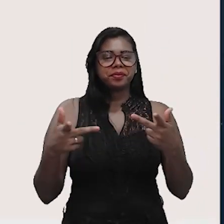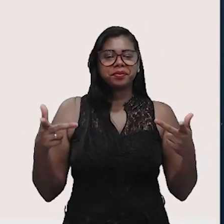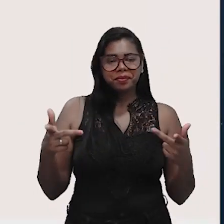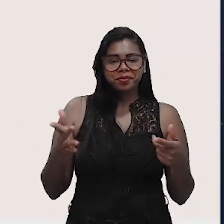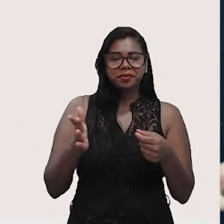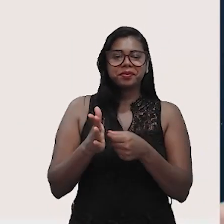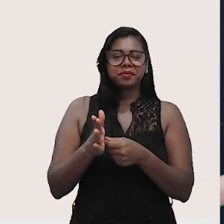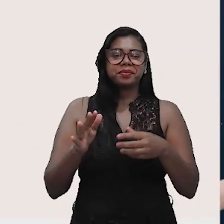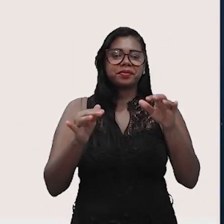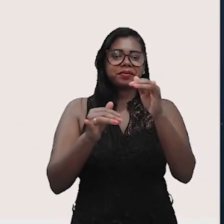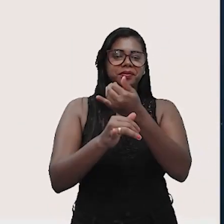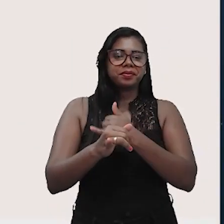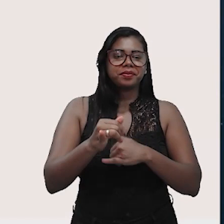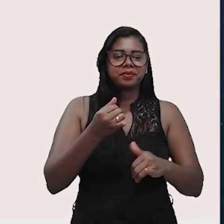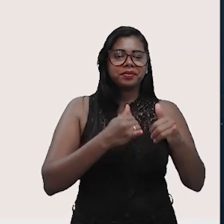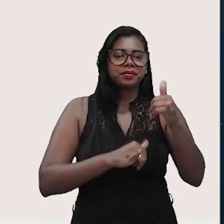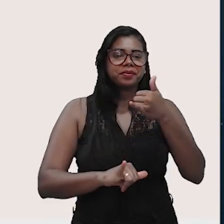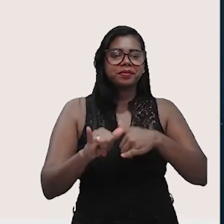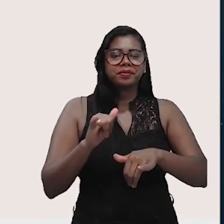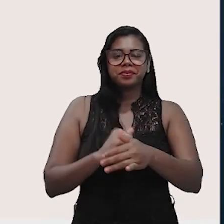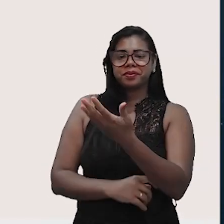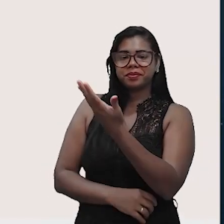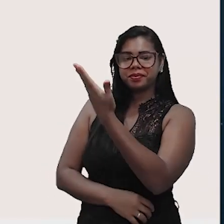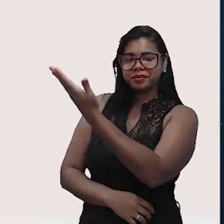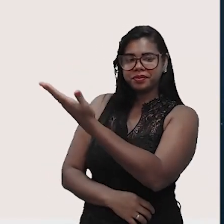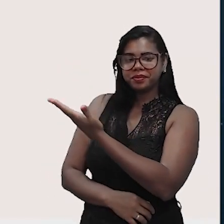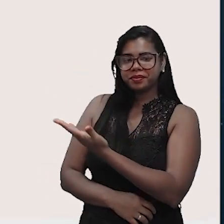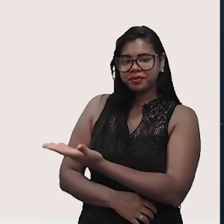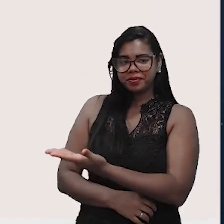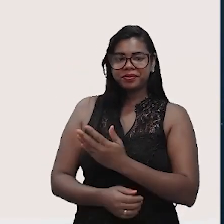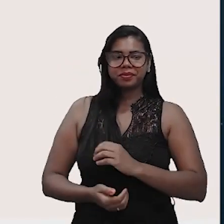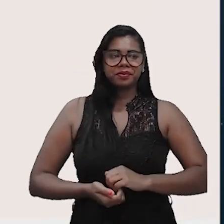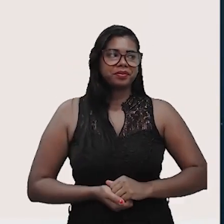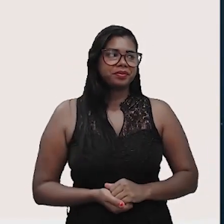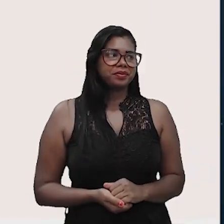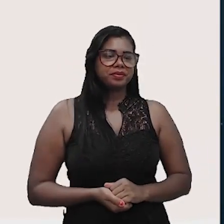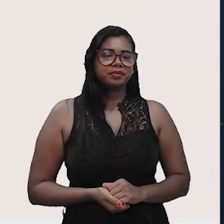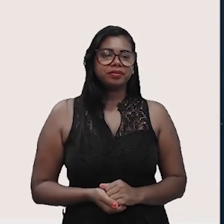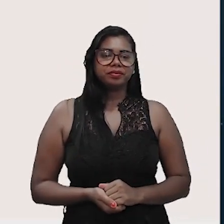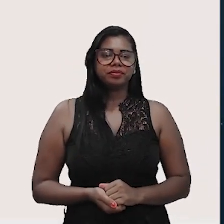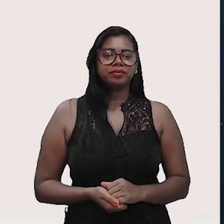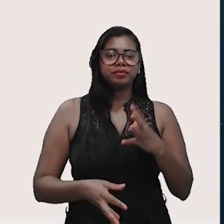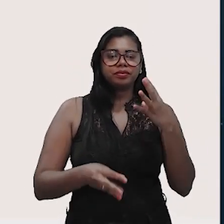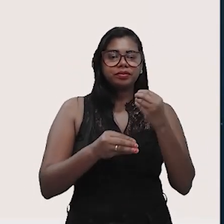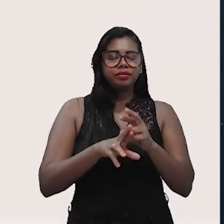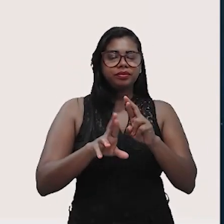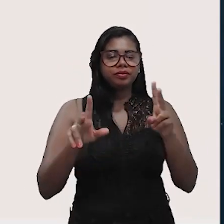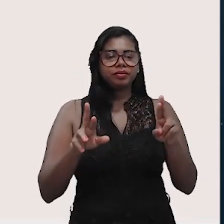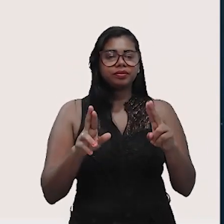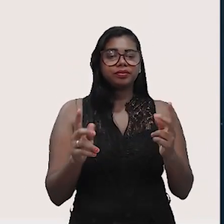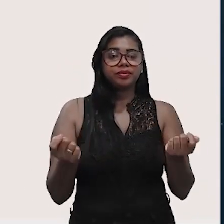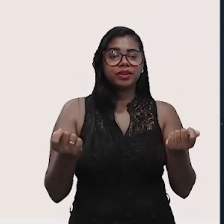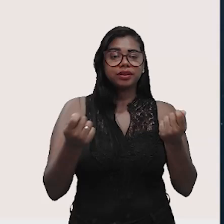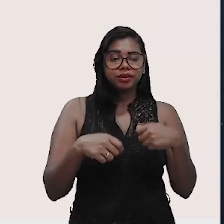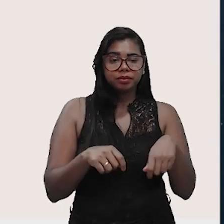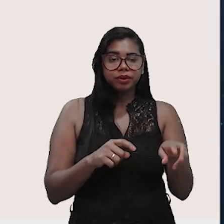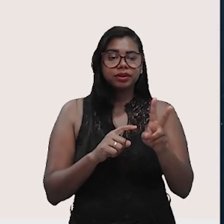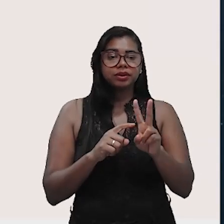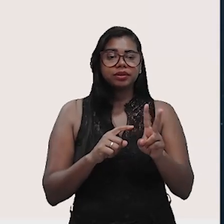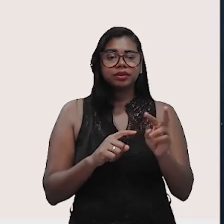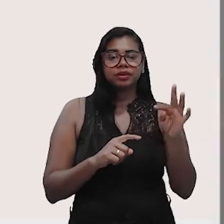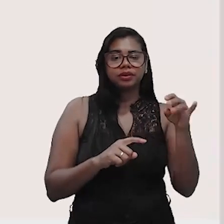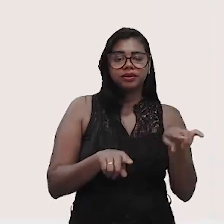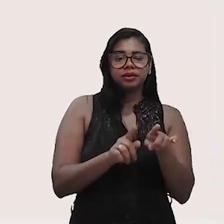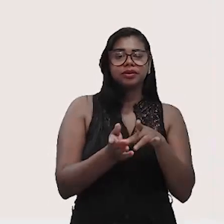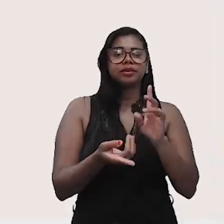têm elétrons livres, como eu falei a vocês, e ao ser atribuído uma diferença de potencial, vamos induzir